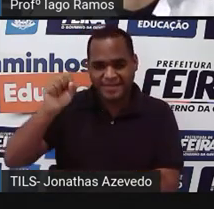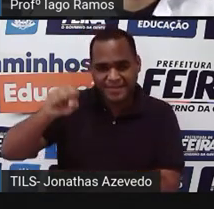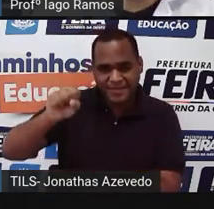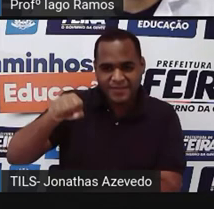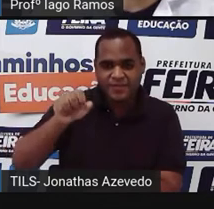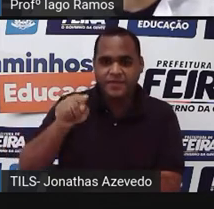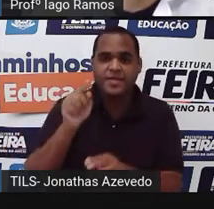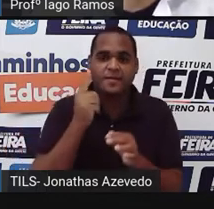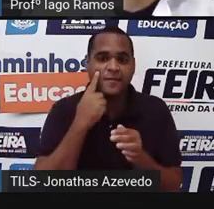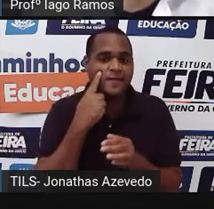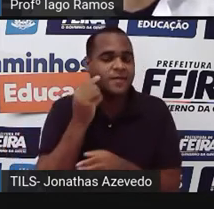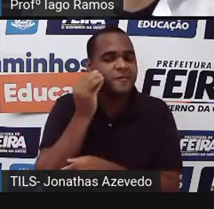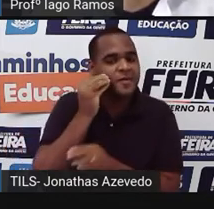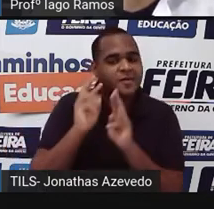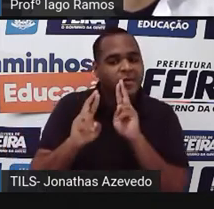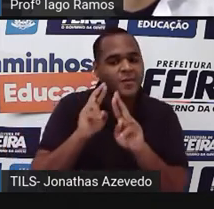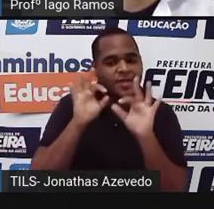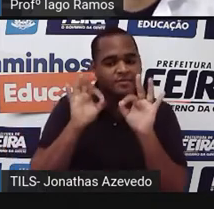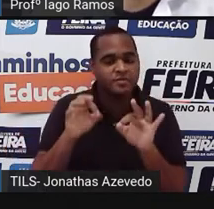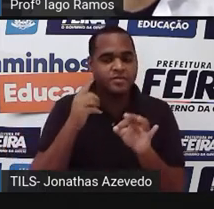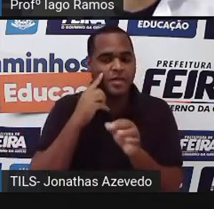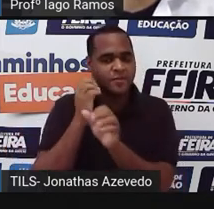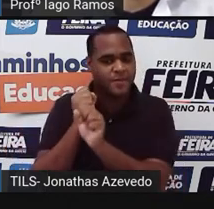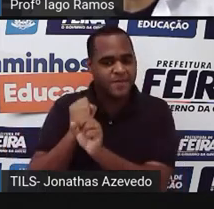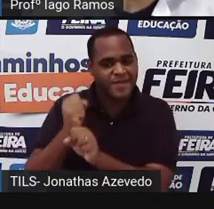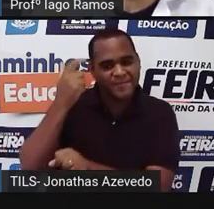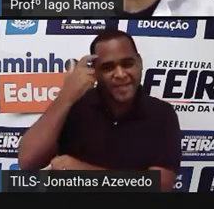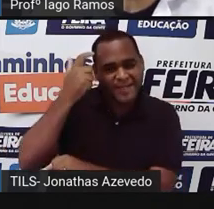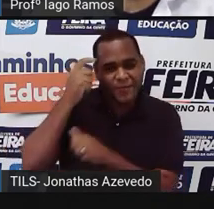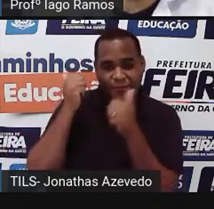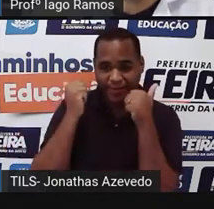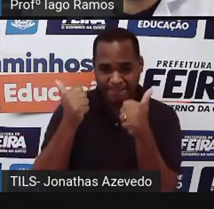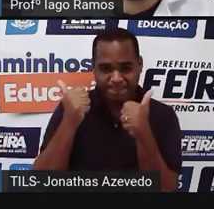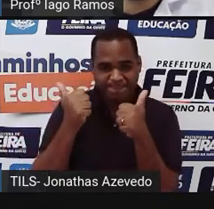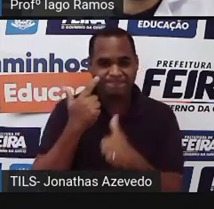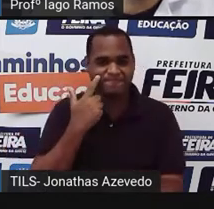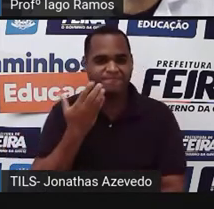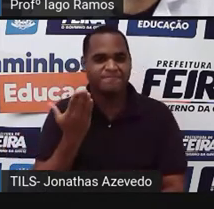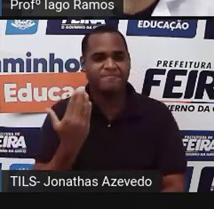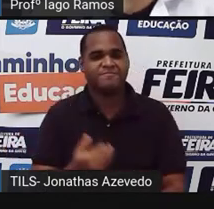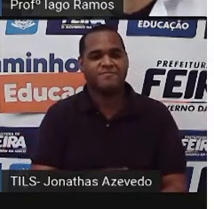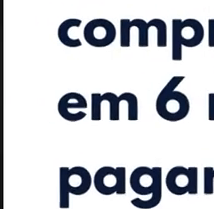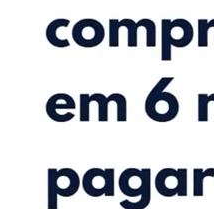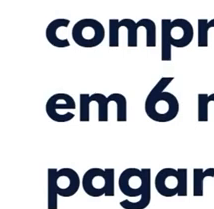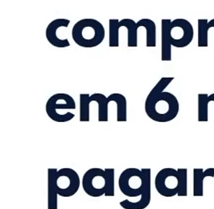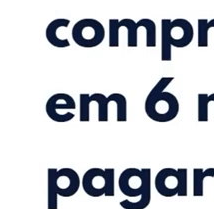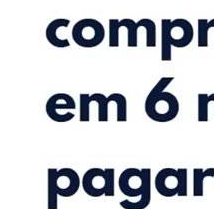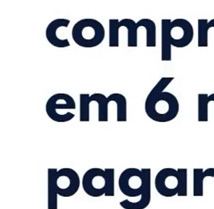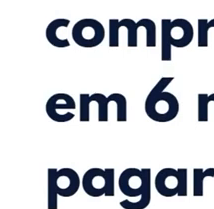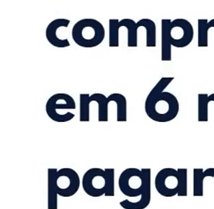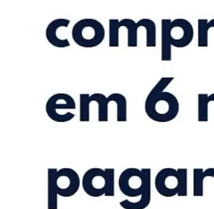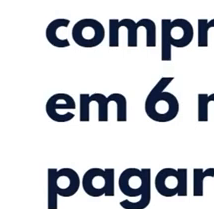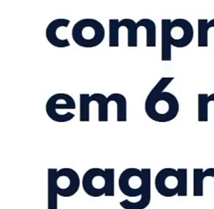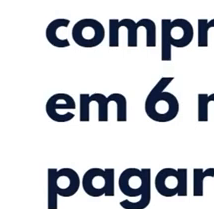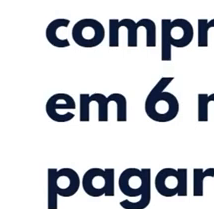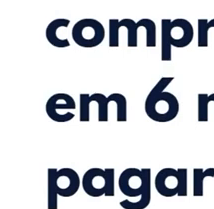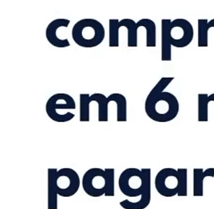tenta resolver isso usando o cálculo mental tá bom? vai lá tá bom?